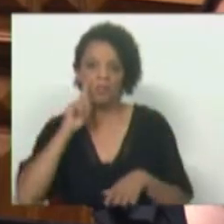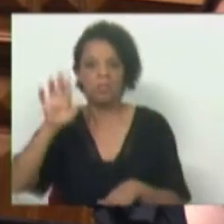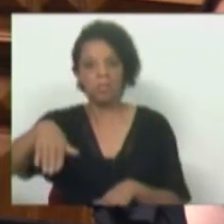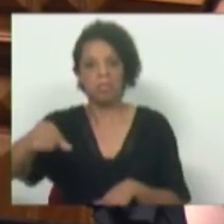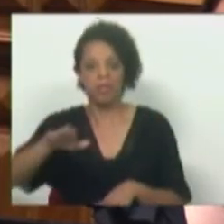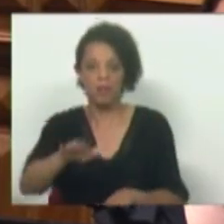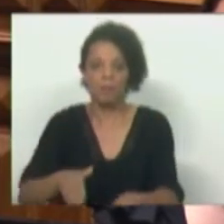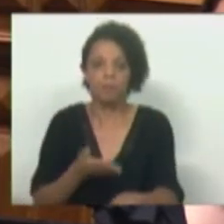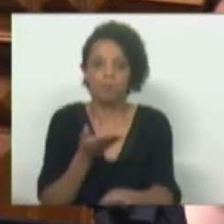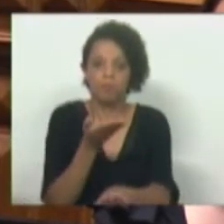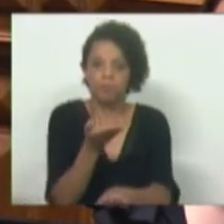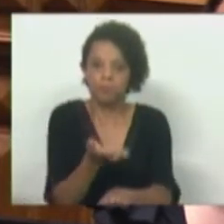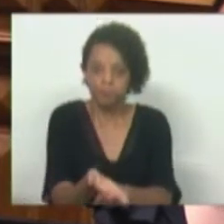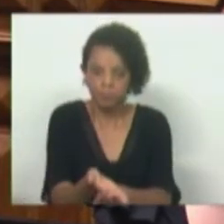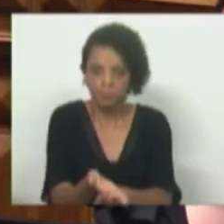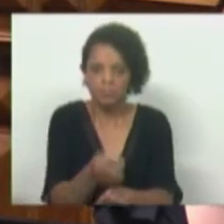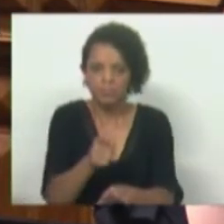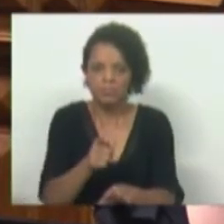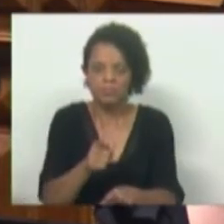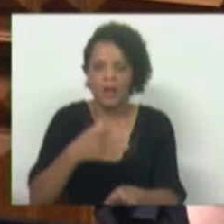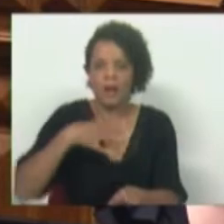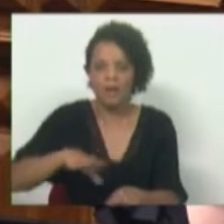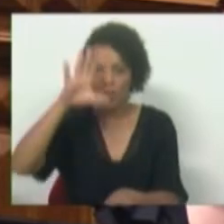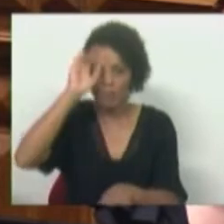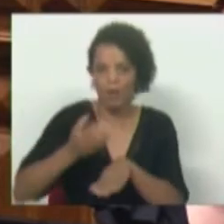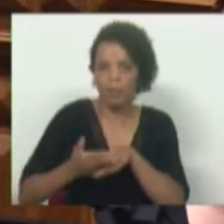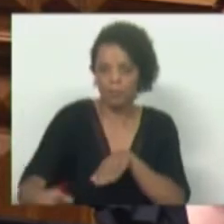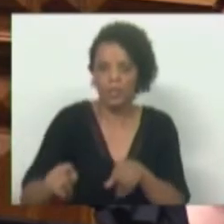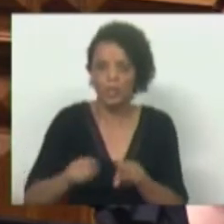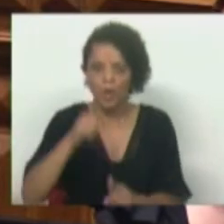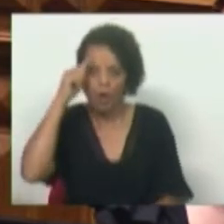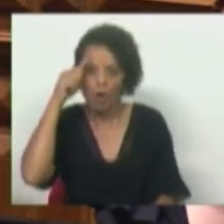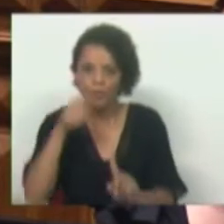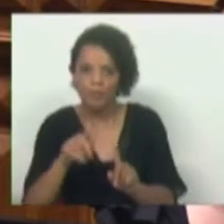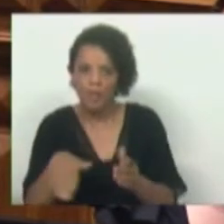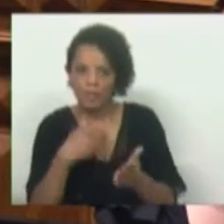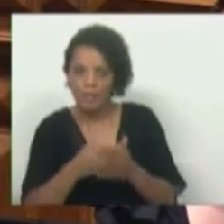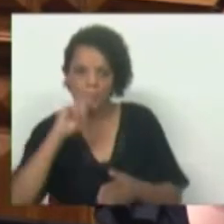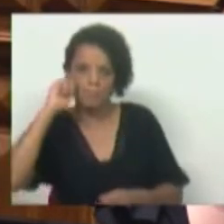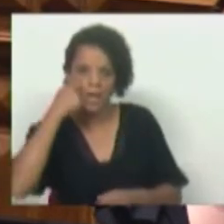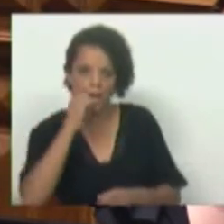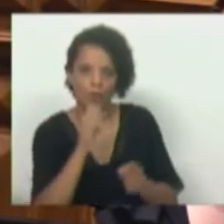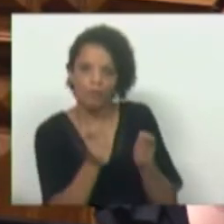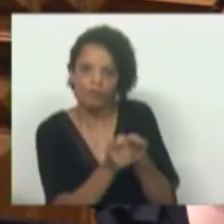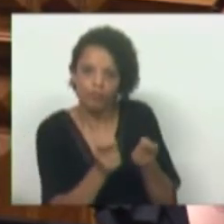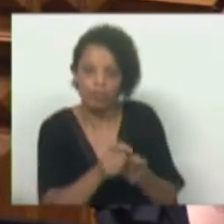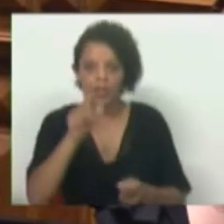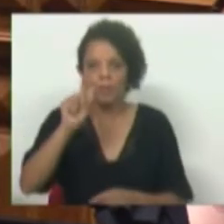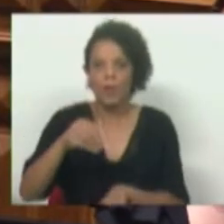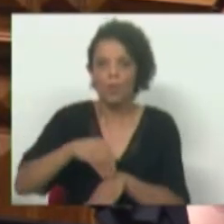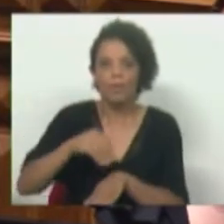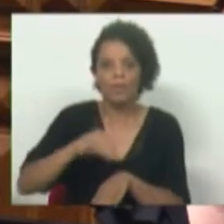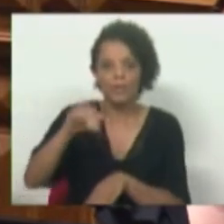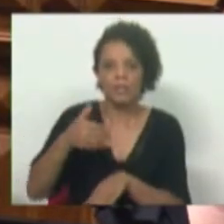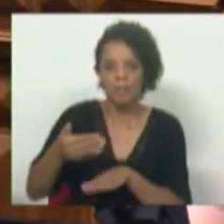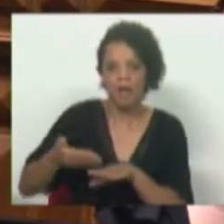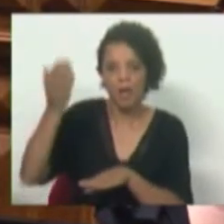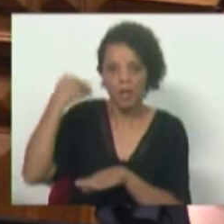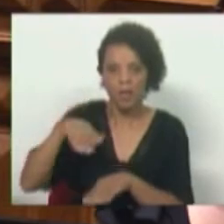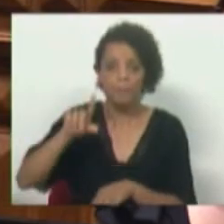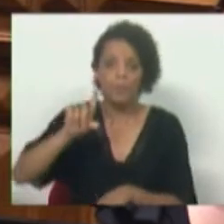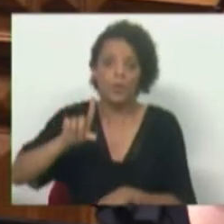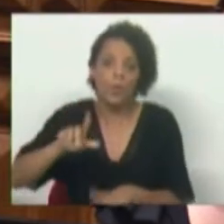moção de censura não é uma oportunidade para entalar o vizinho do lado, para ir atrás dos programas de documentário do fim de semana passado ou tentar,